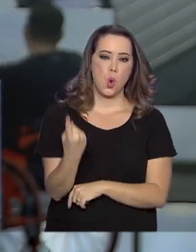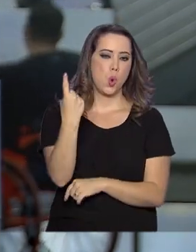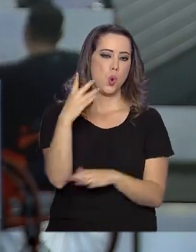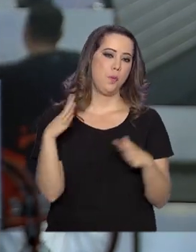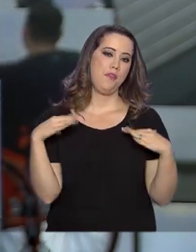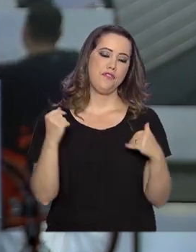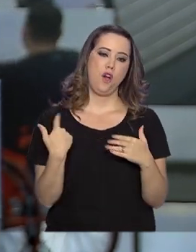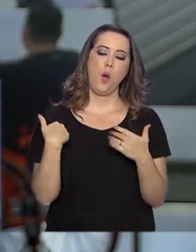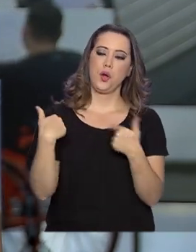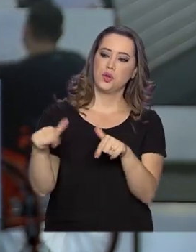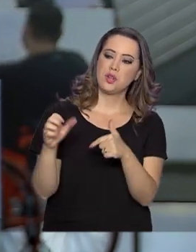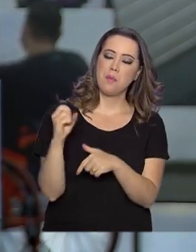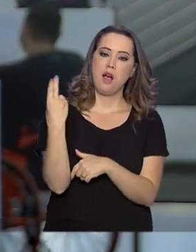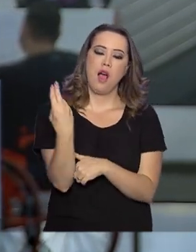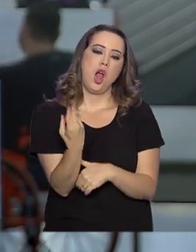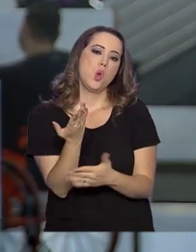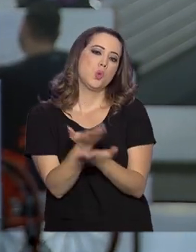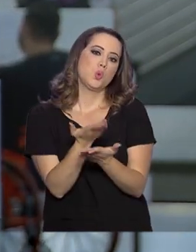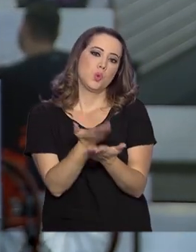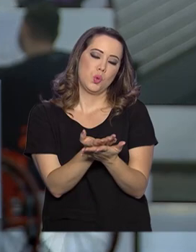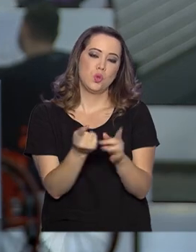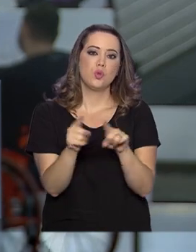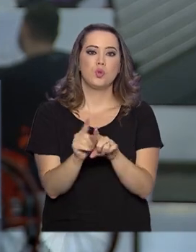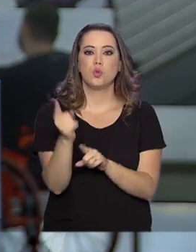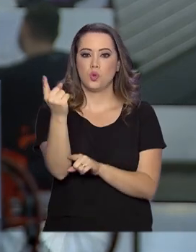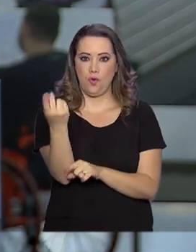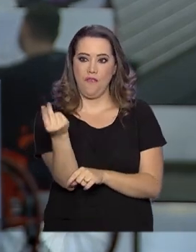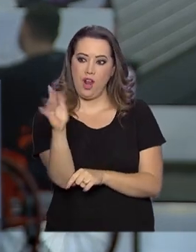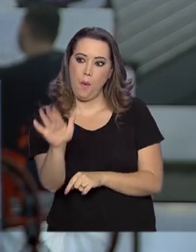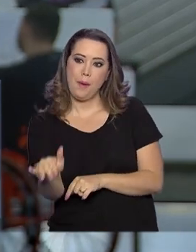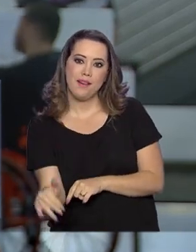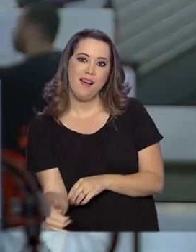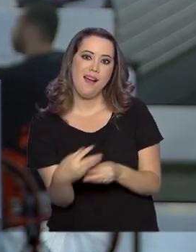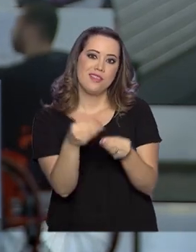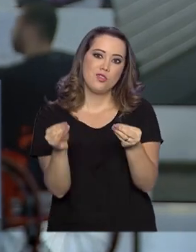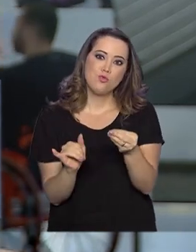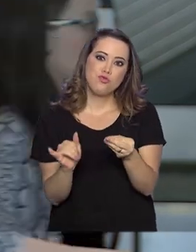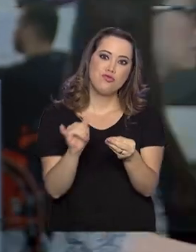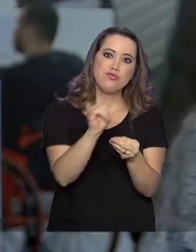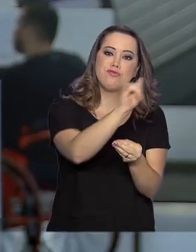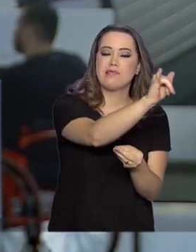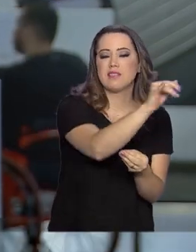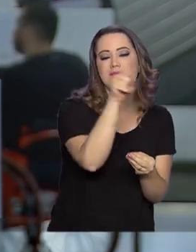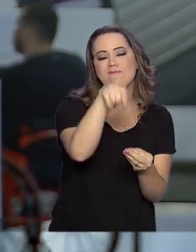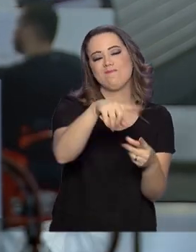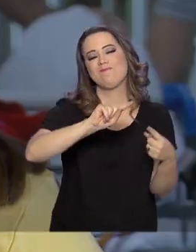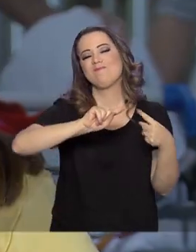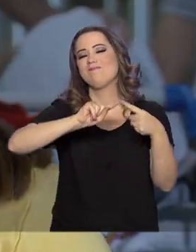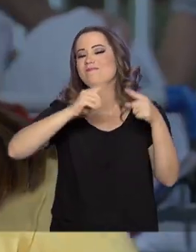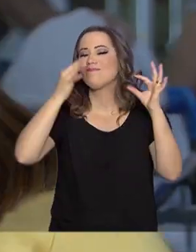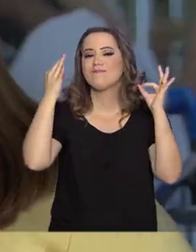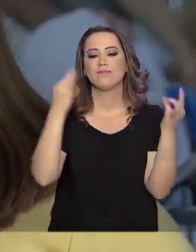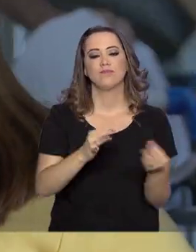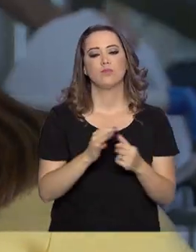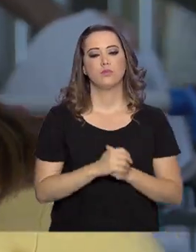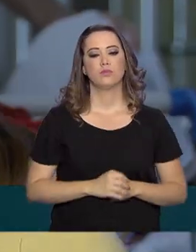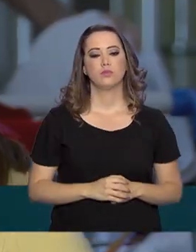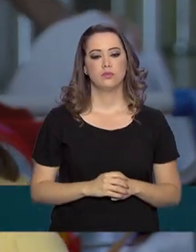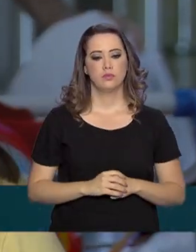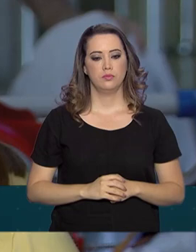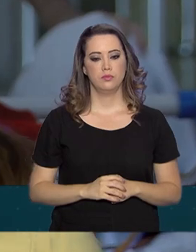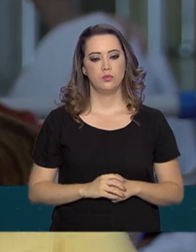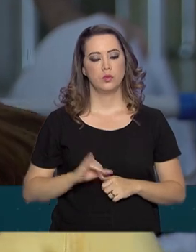estudos e uma promoção de passagem. Aí sim, essa é a combinação perfeita. Em janeiro do ano